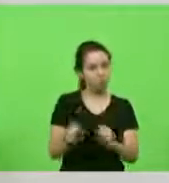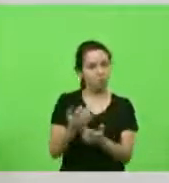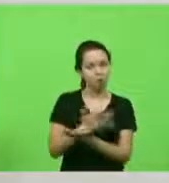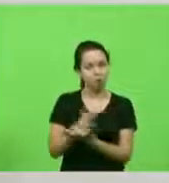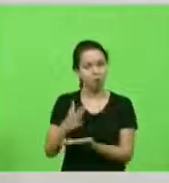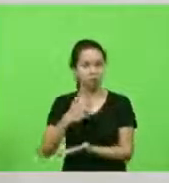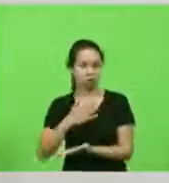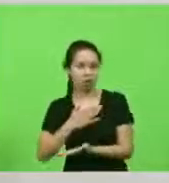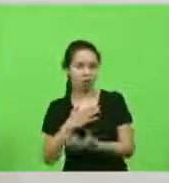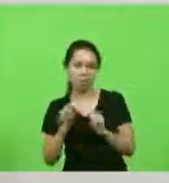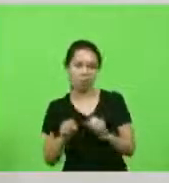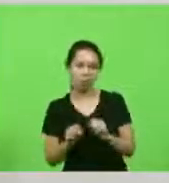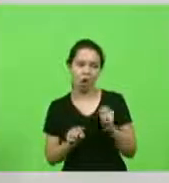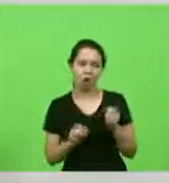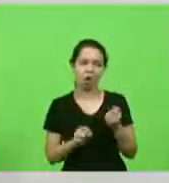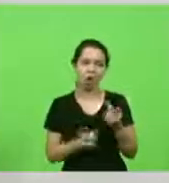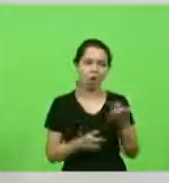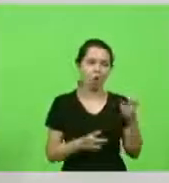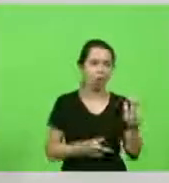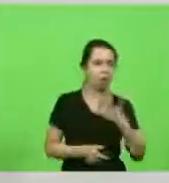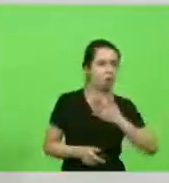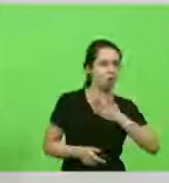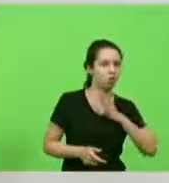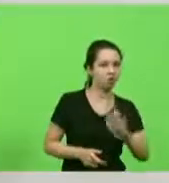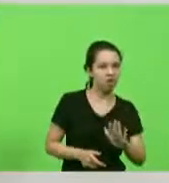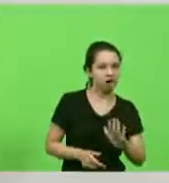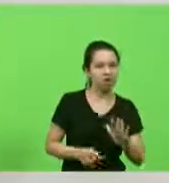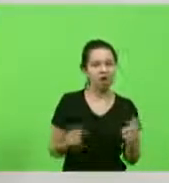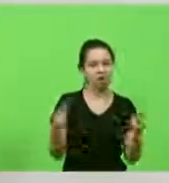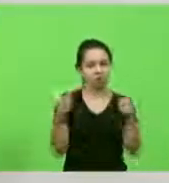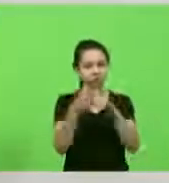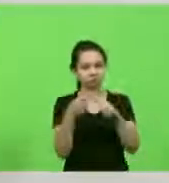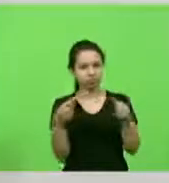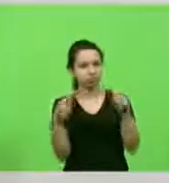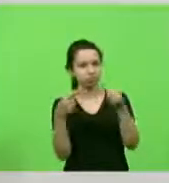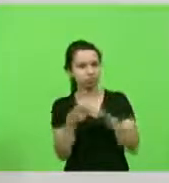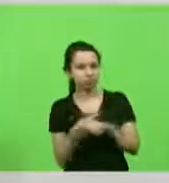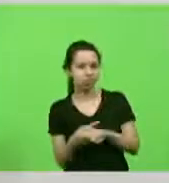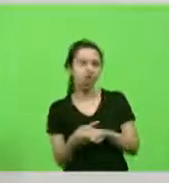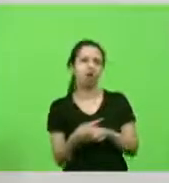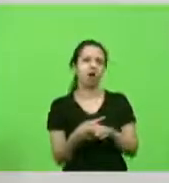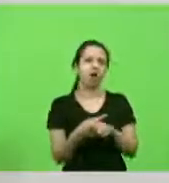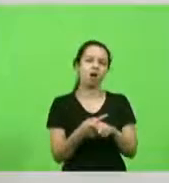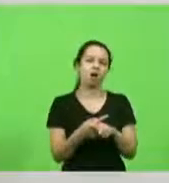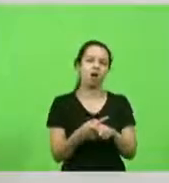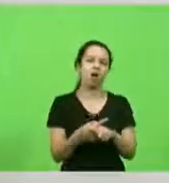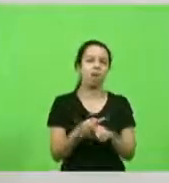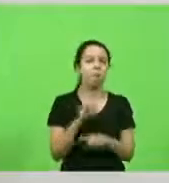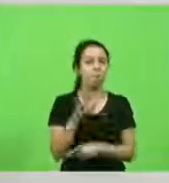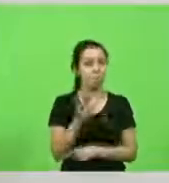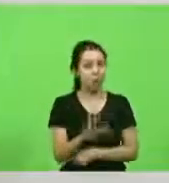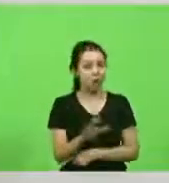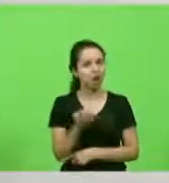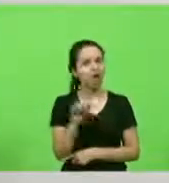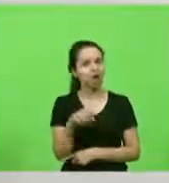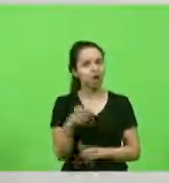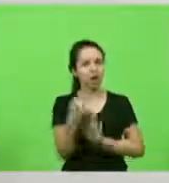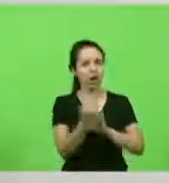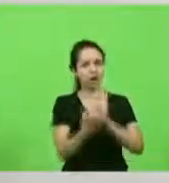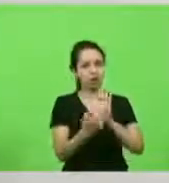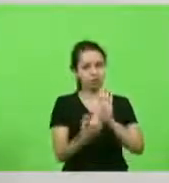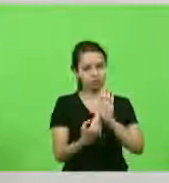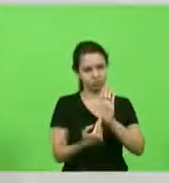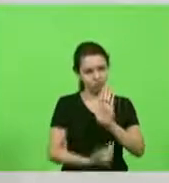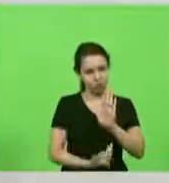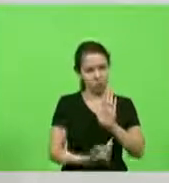outro não gostar pode alguém ter divergência sobre um ponto ou outro mas foi o relatório que foi adotado